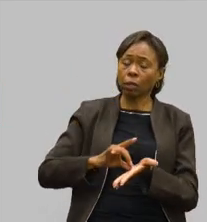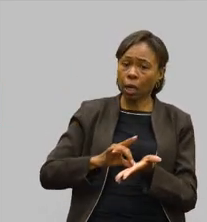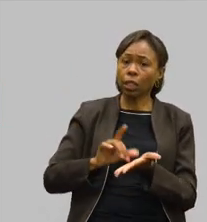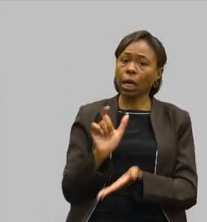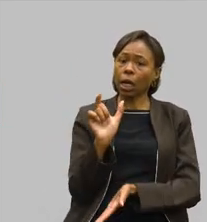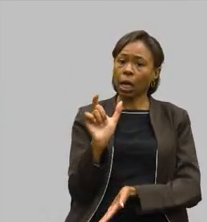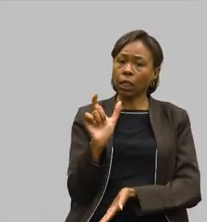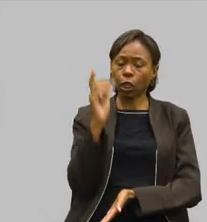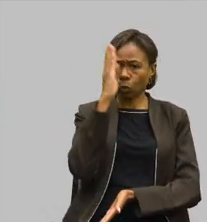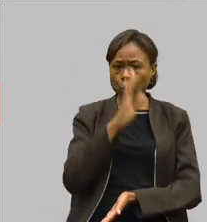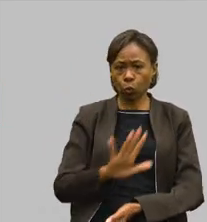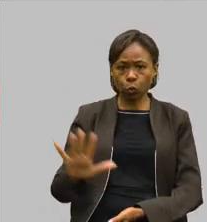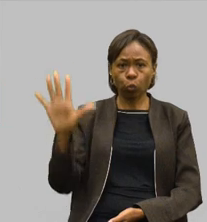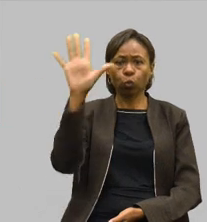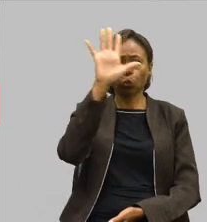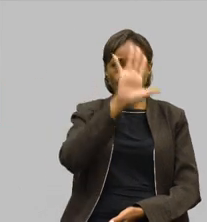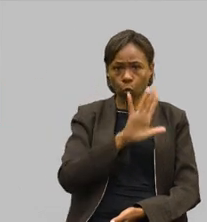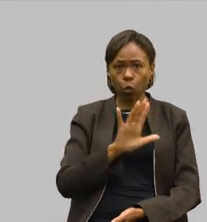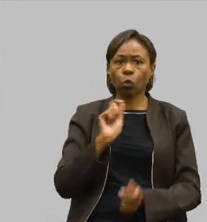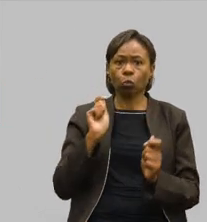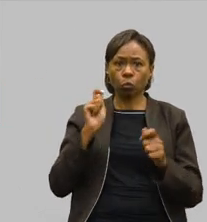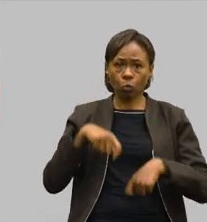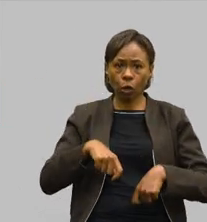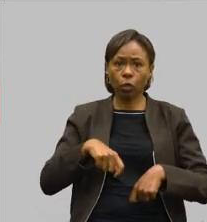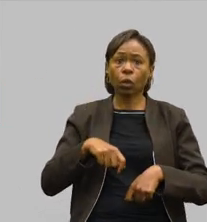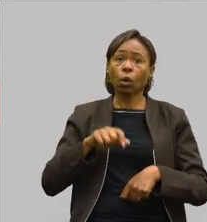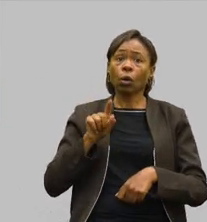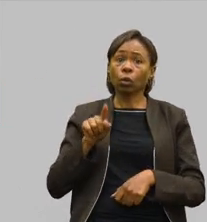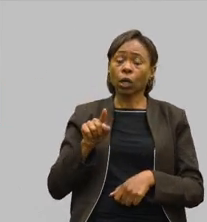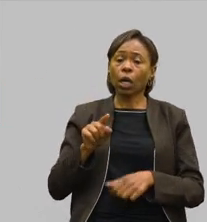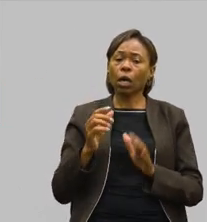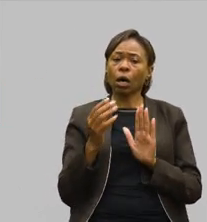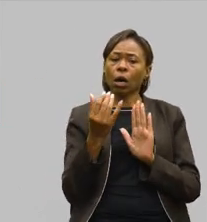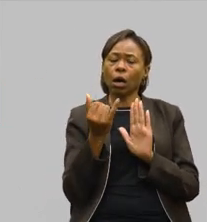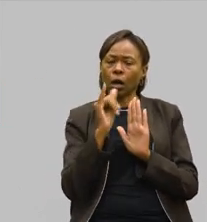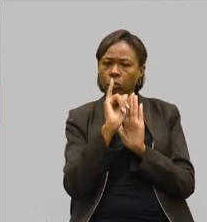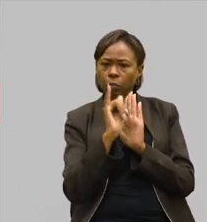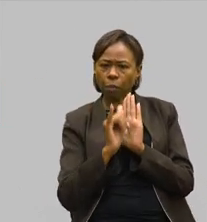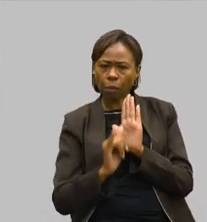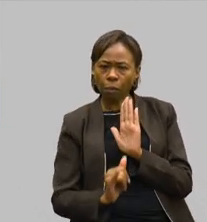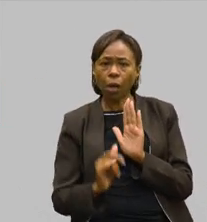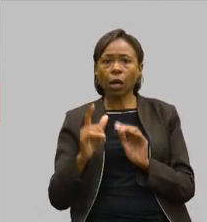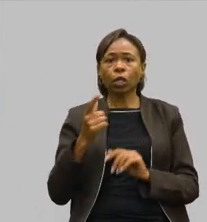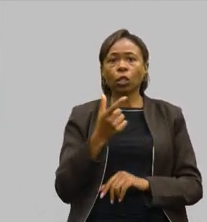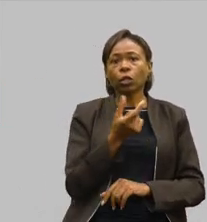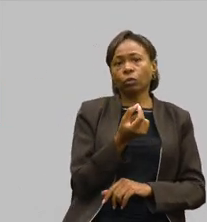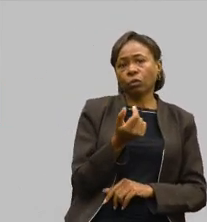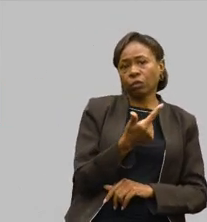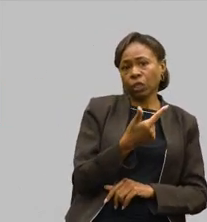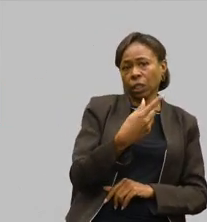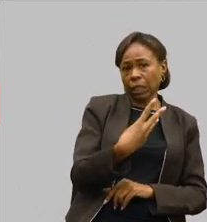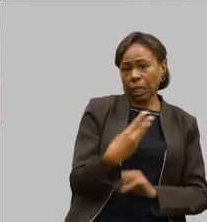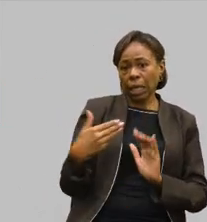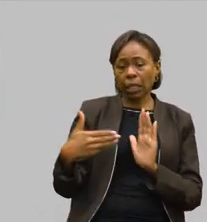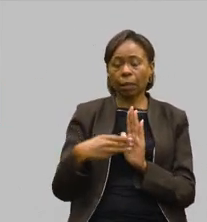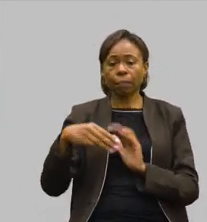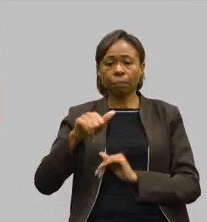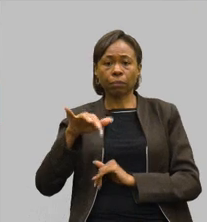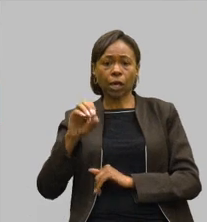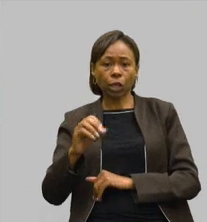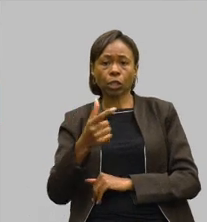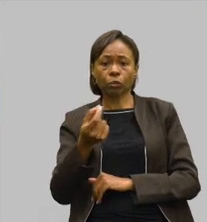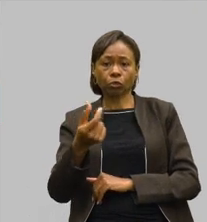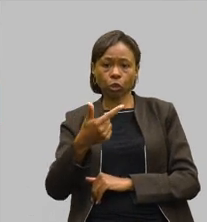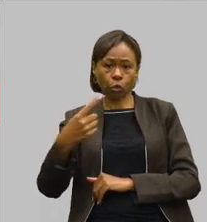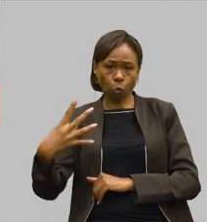o território nacional. Trago aqui os dados dessa emissão. Emitimos entre julho de 2023 e maio de 2024, que é o